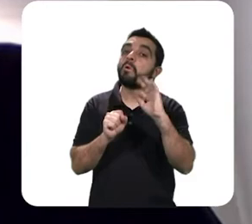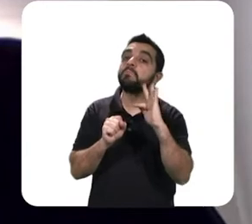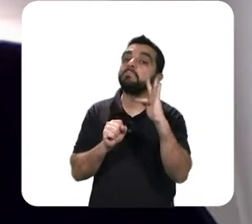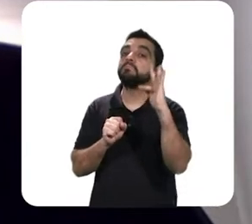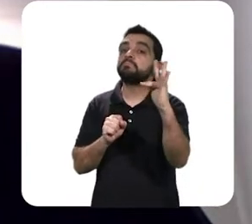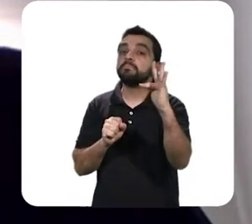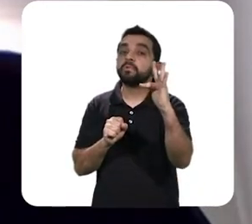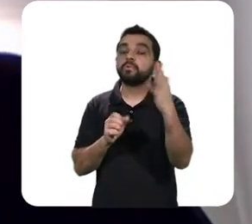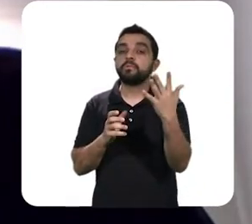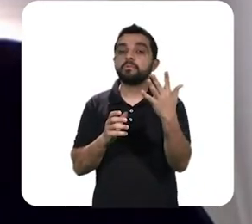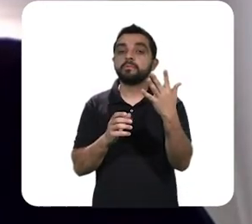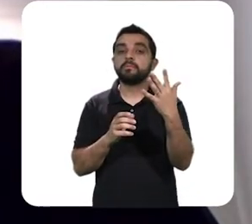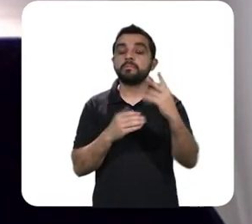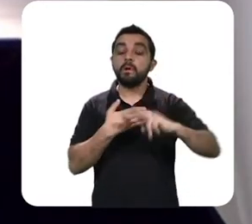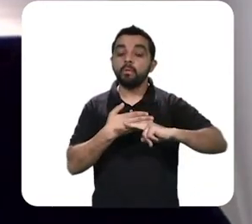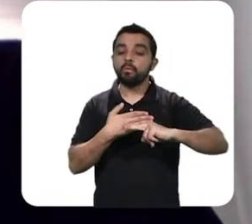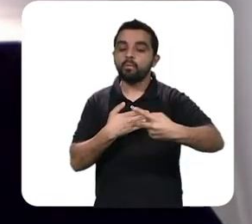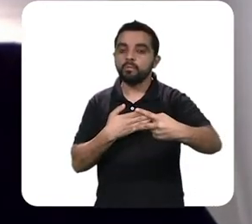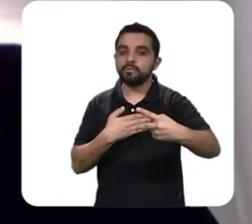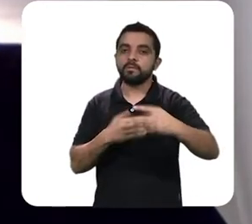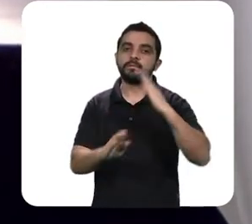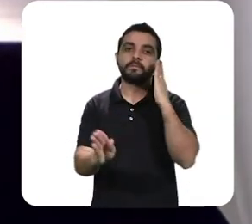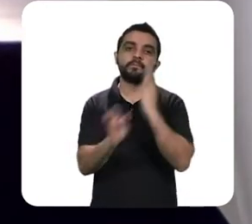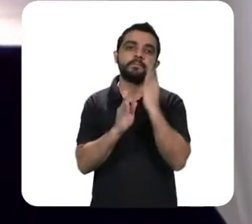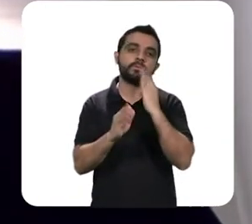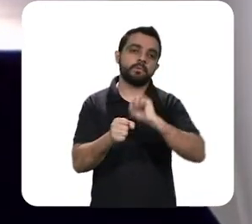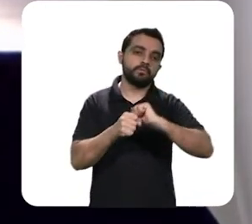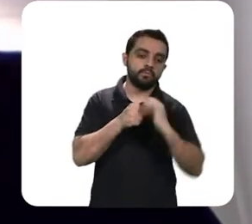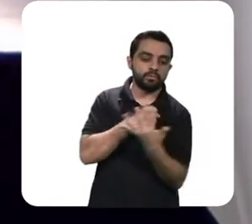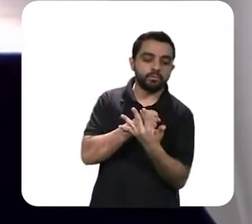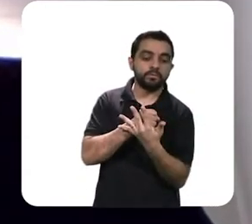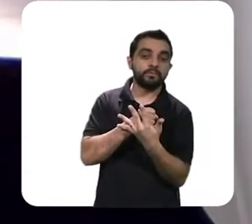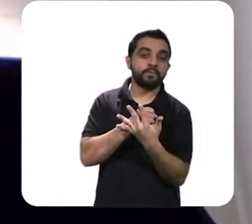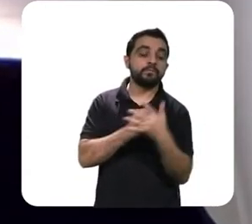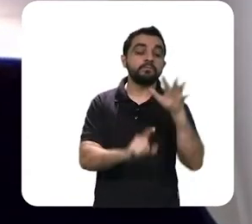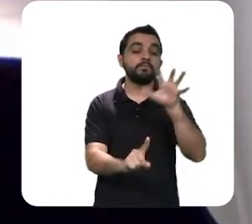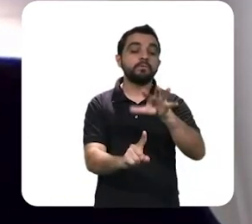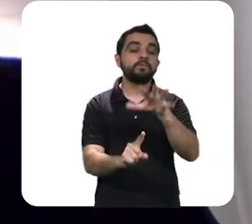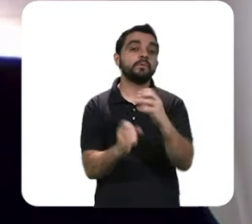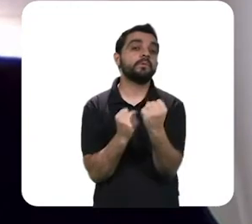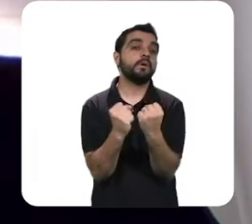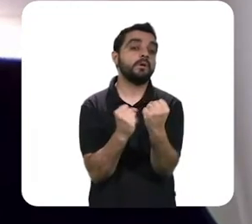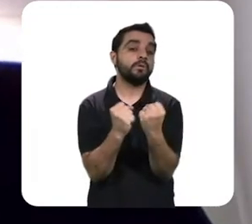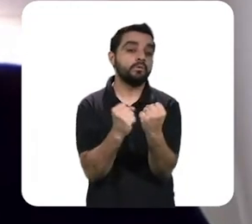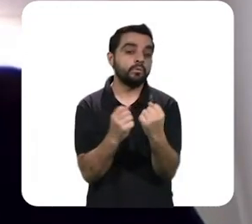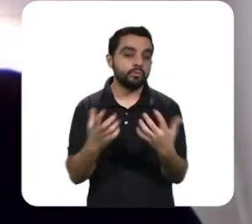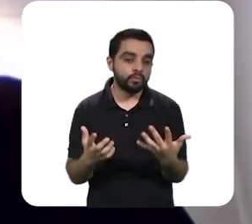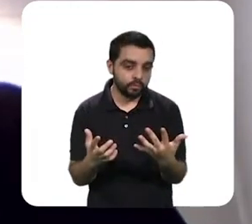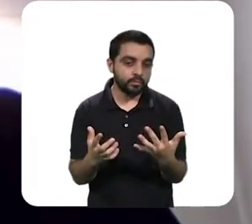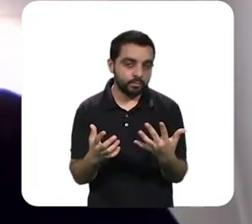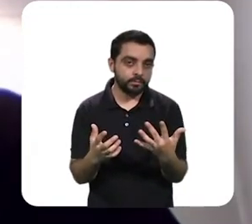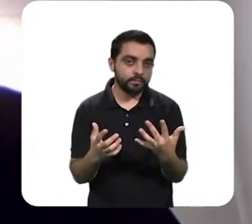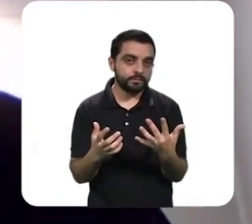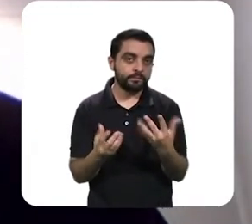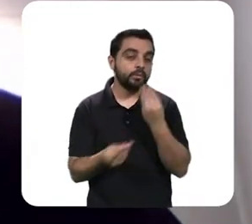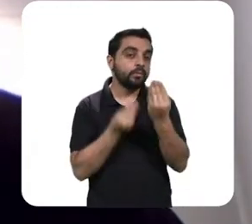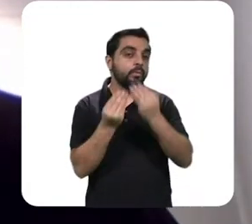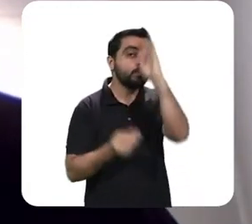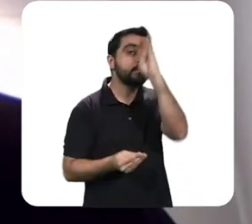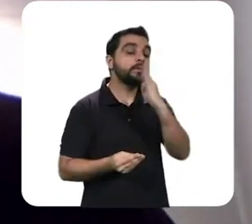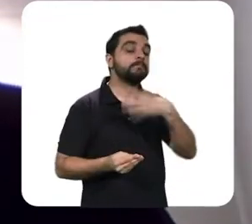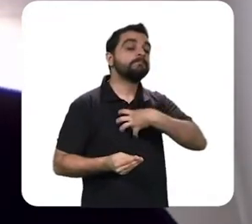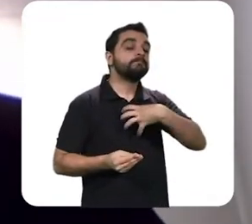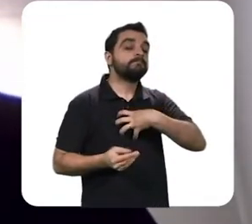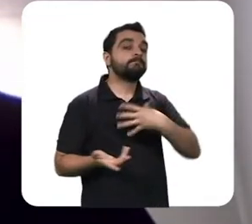tentando antecipar o que pode ser a repercussão desses efeitos econômicos aí de que está a Covid